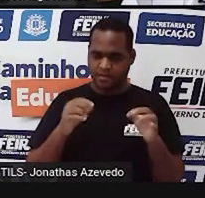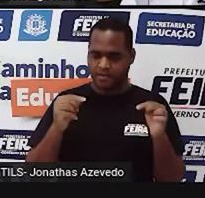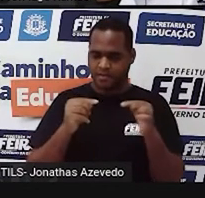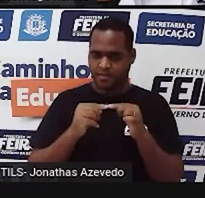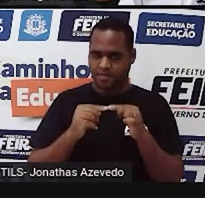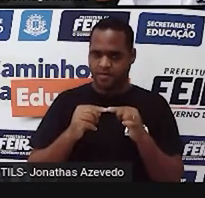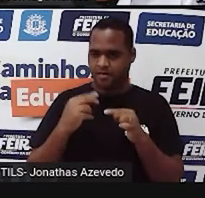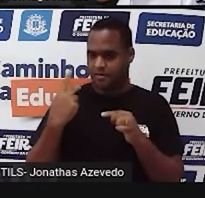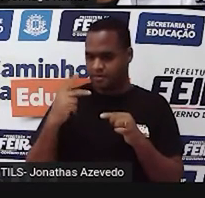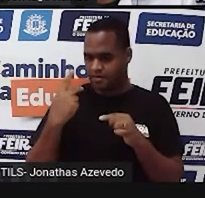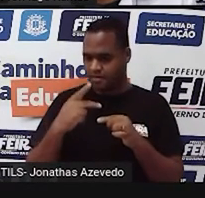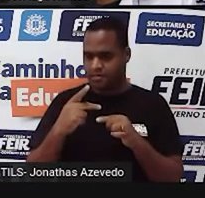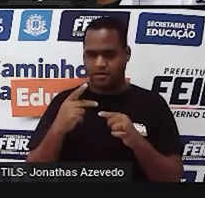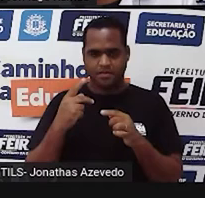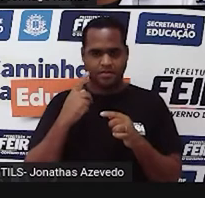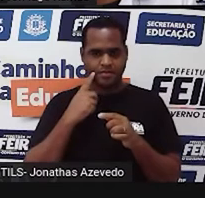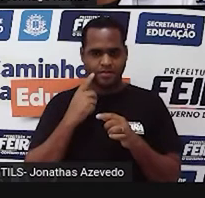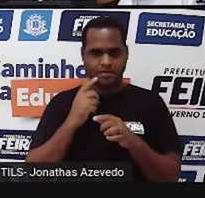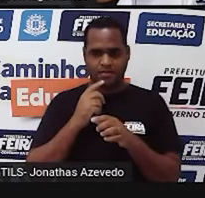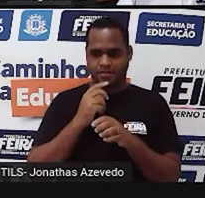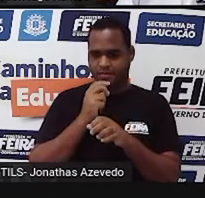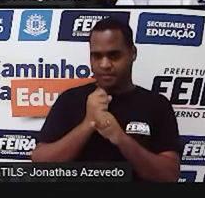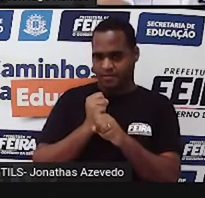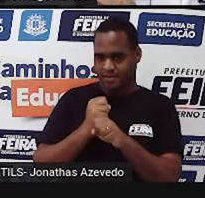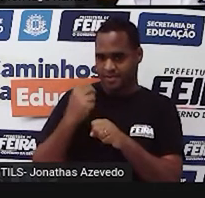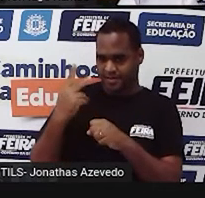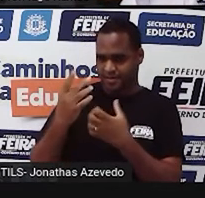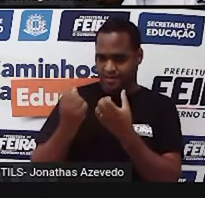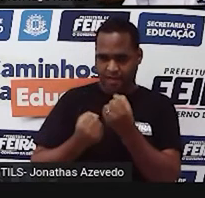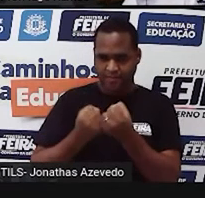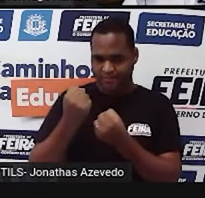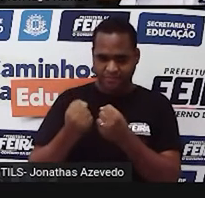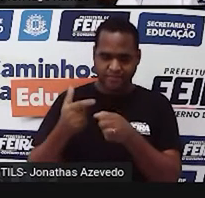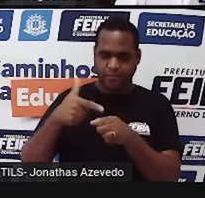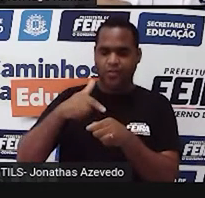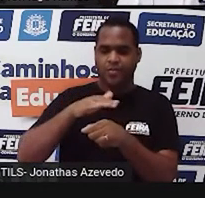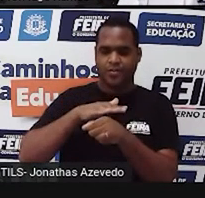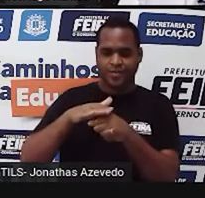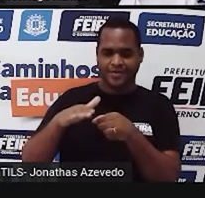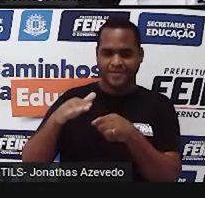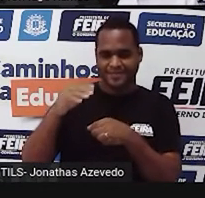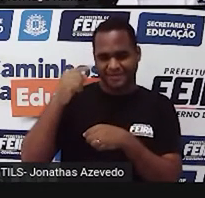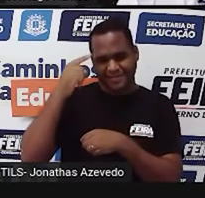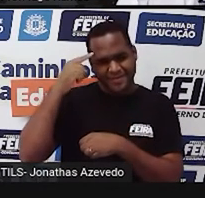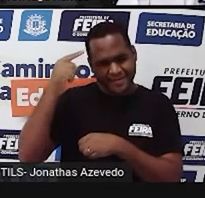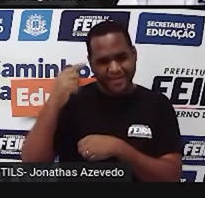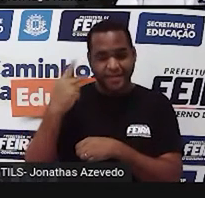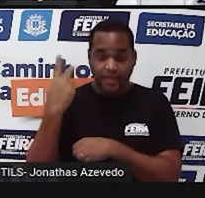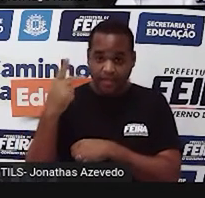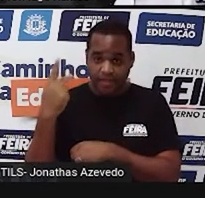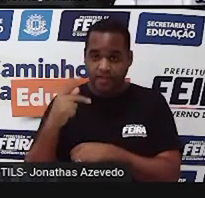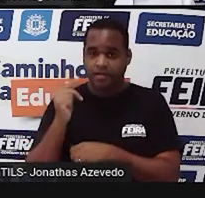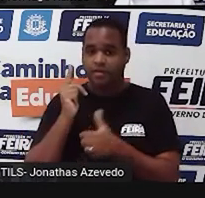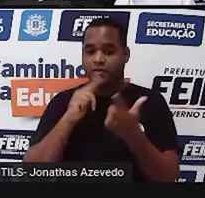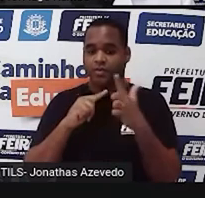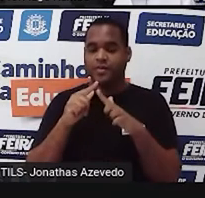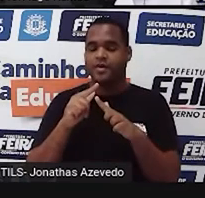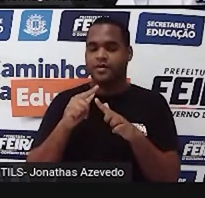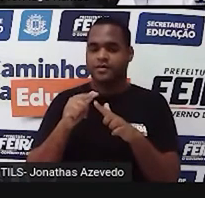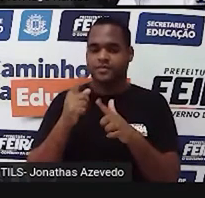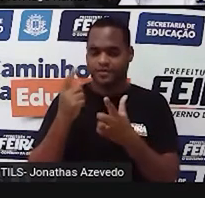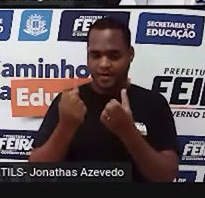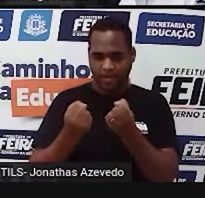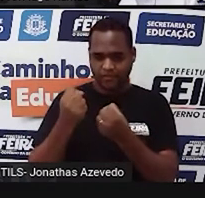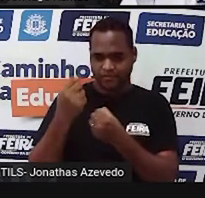de combustível. Vou repetir. Seu veículo foi abastecido